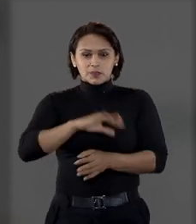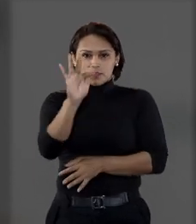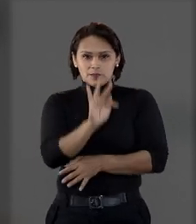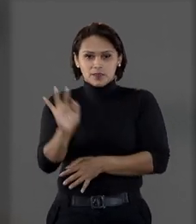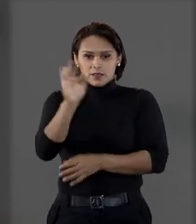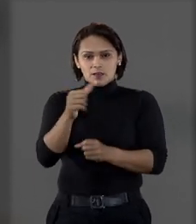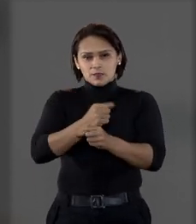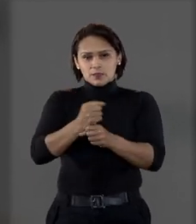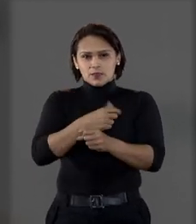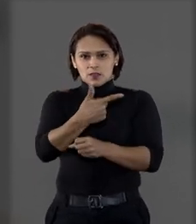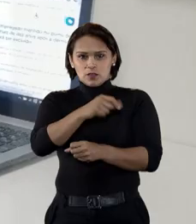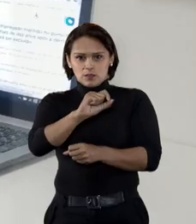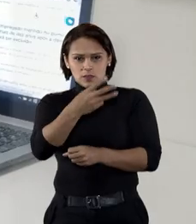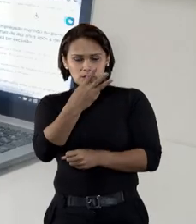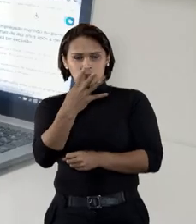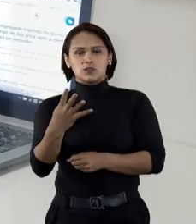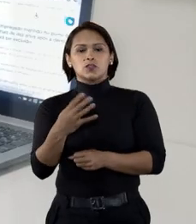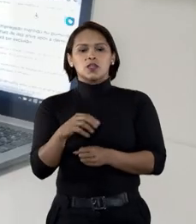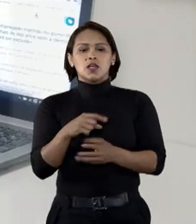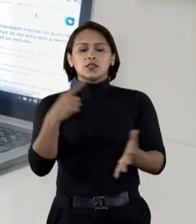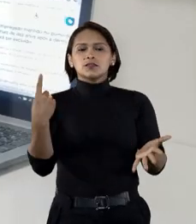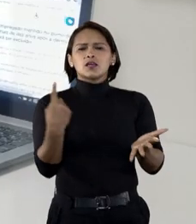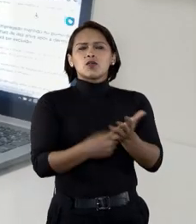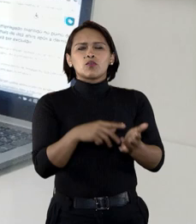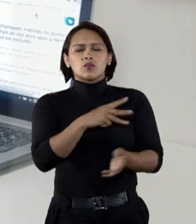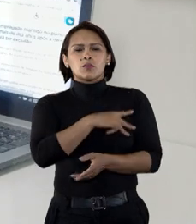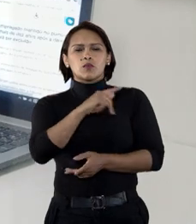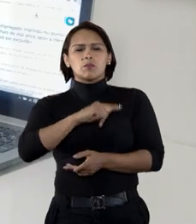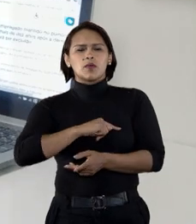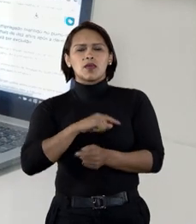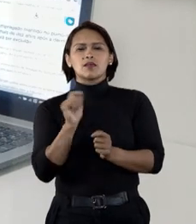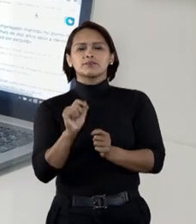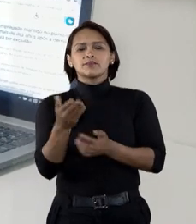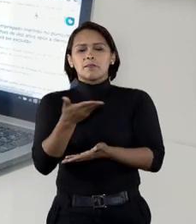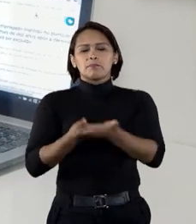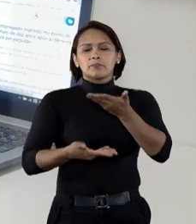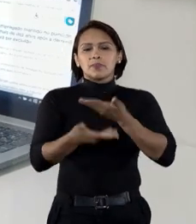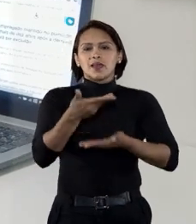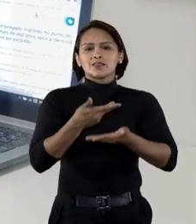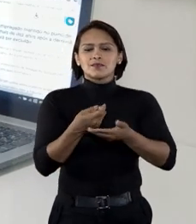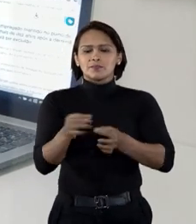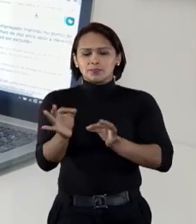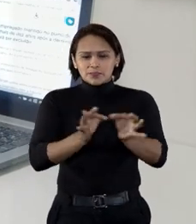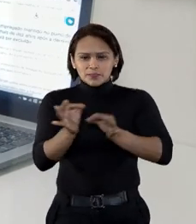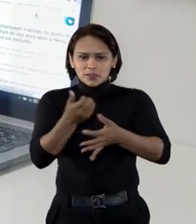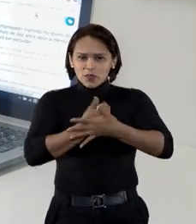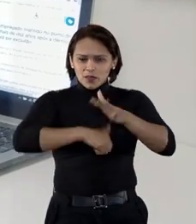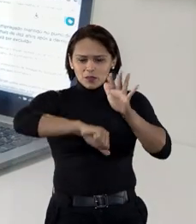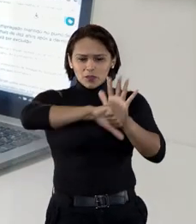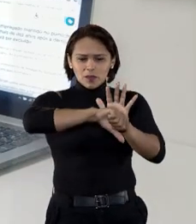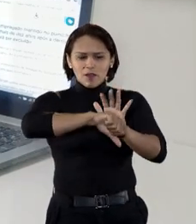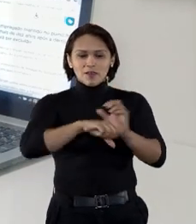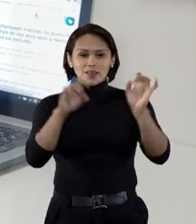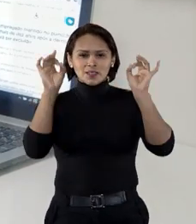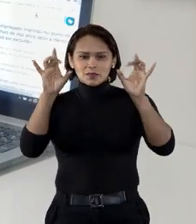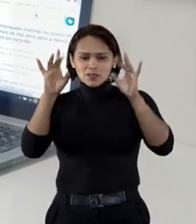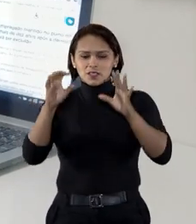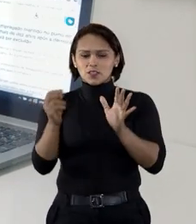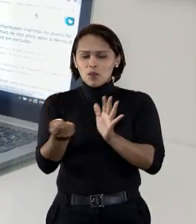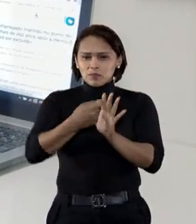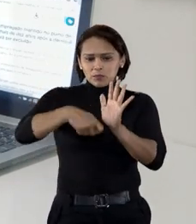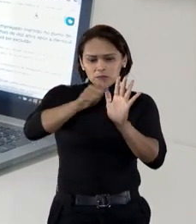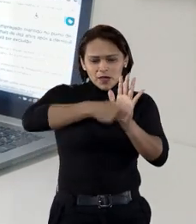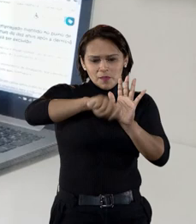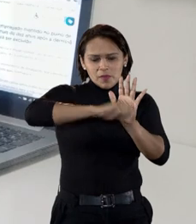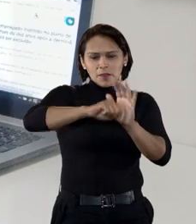Federal em 2014. De acordo com o Ministério Público Federal, ele fazia parte de uma organização criminosa que se especializou